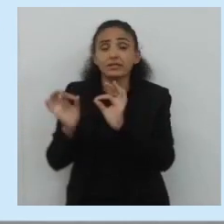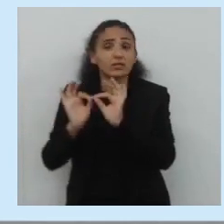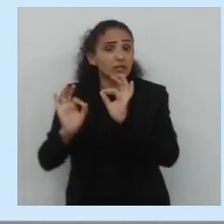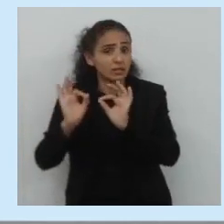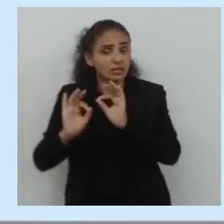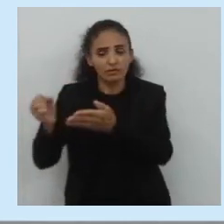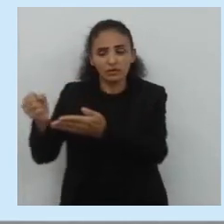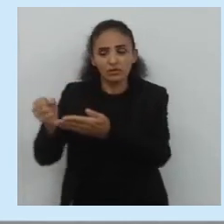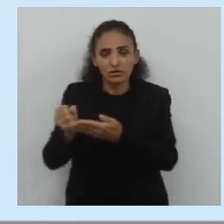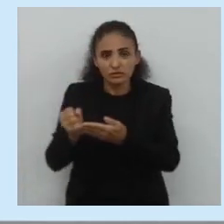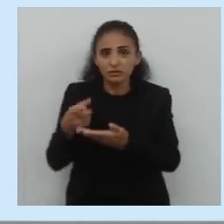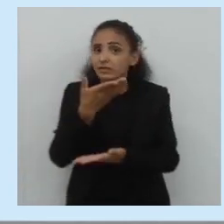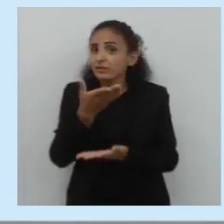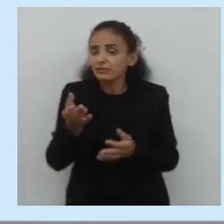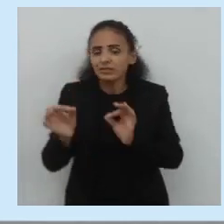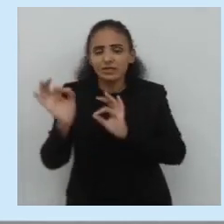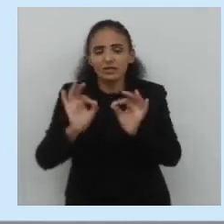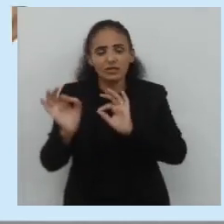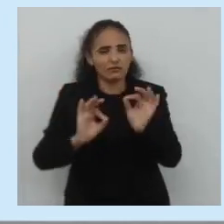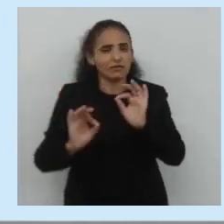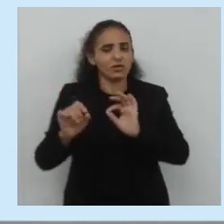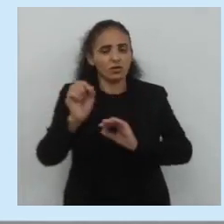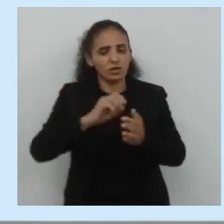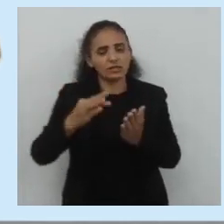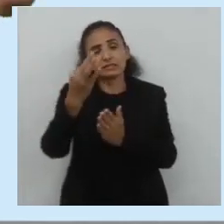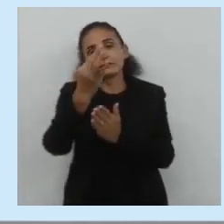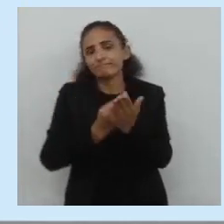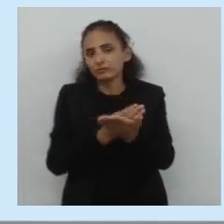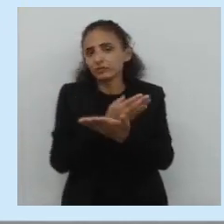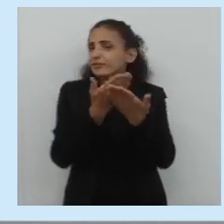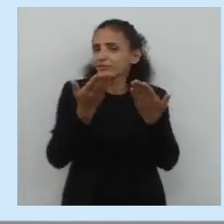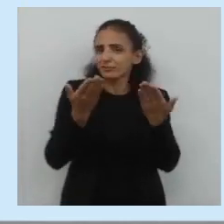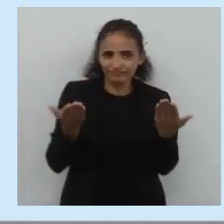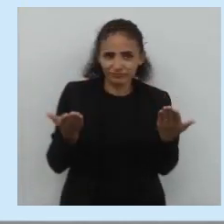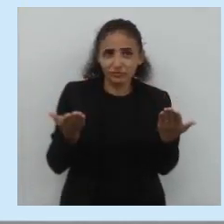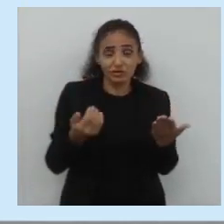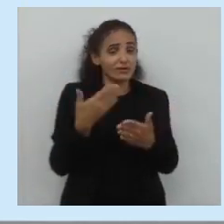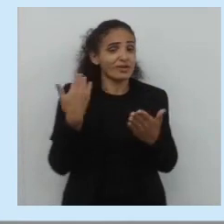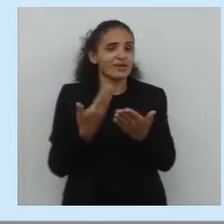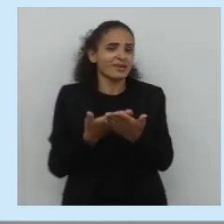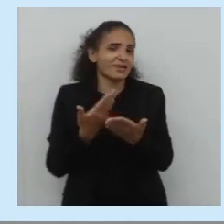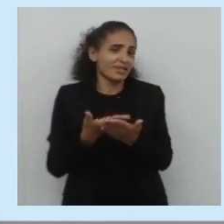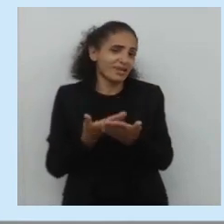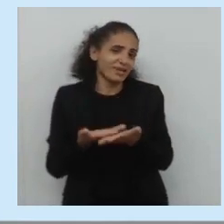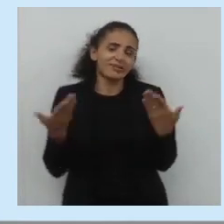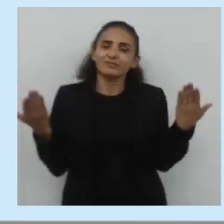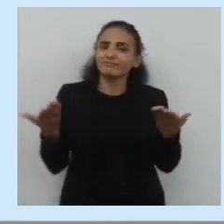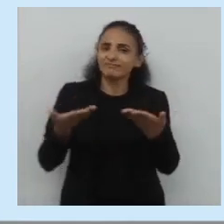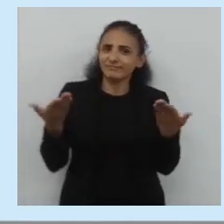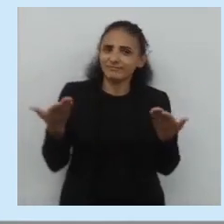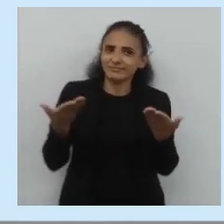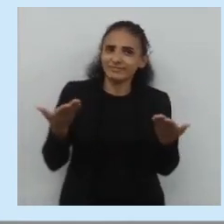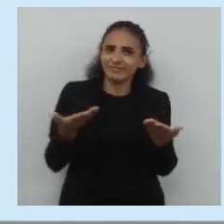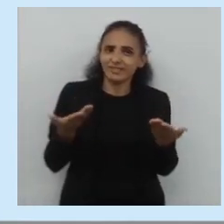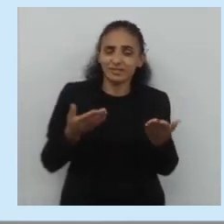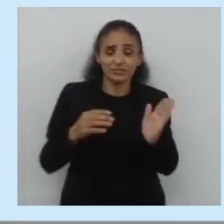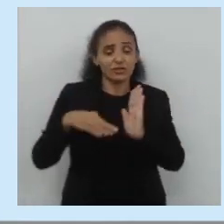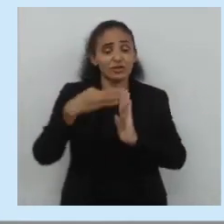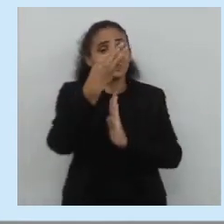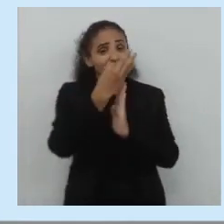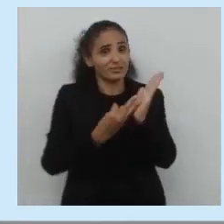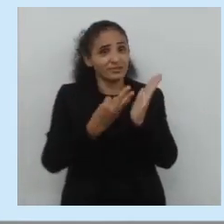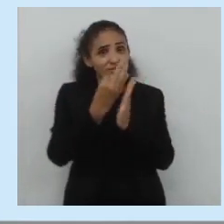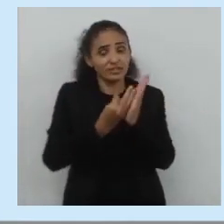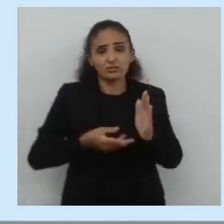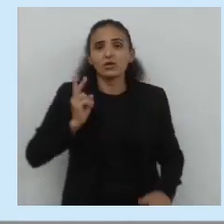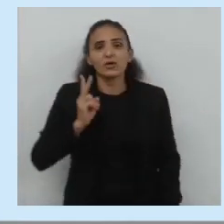produzir, vamos organizar e vamos editar. Então, gente, foi essa a mensagem da questão da produção